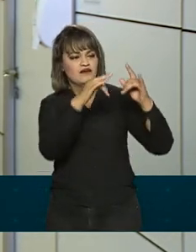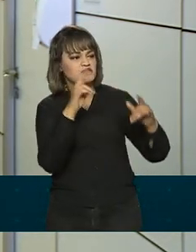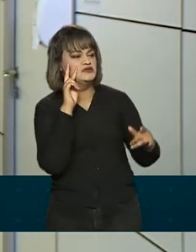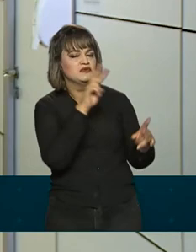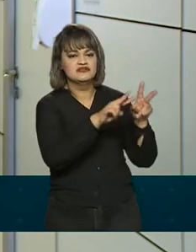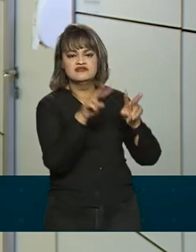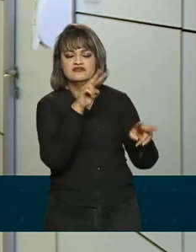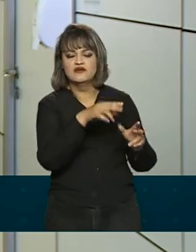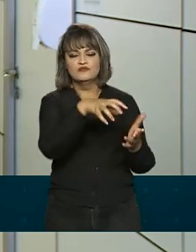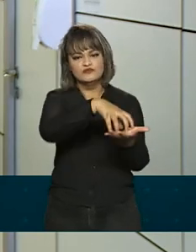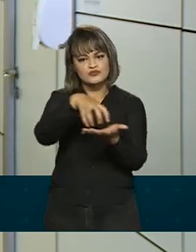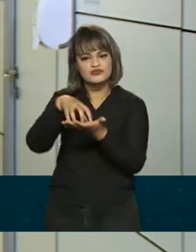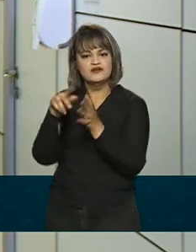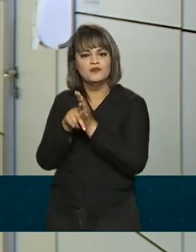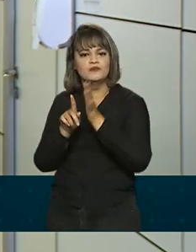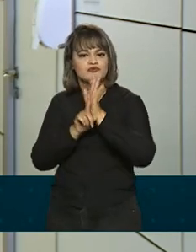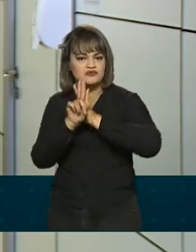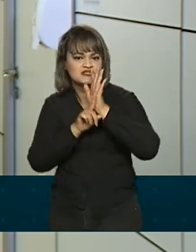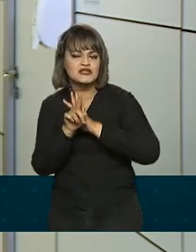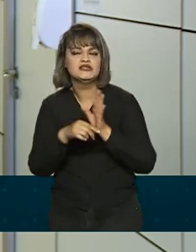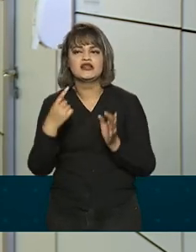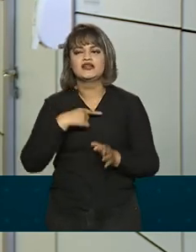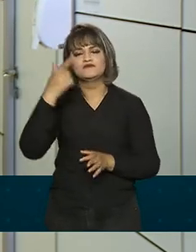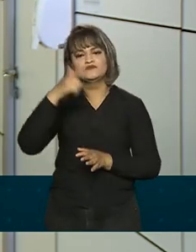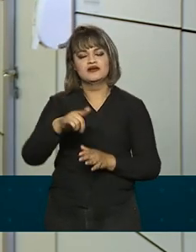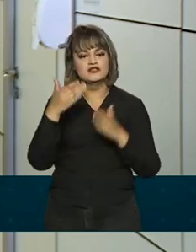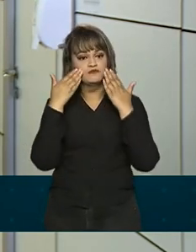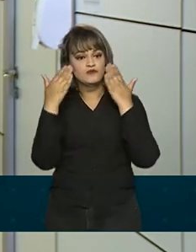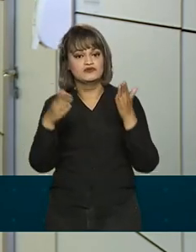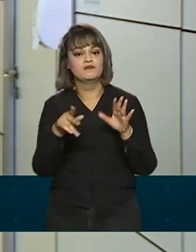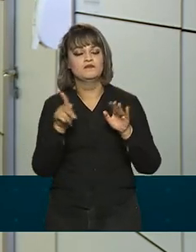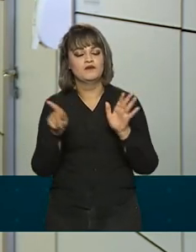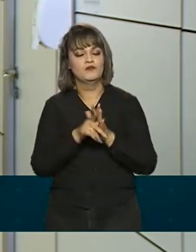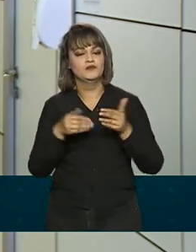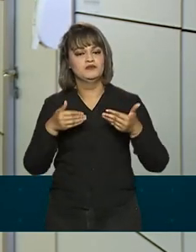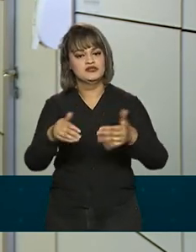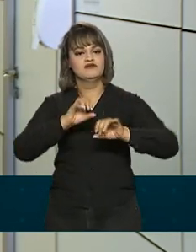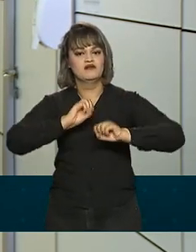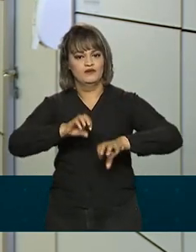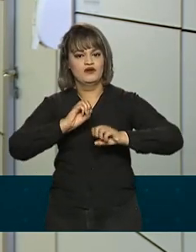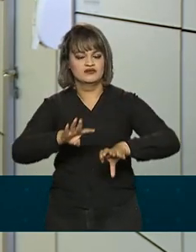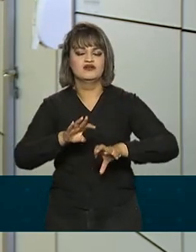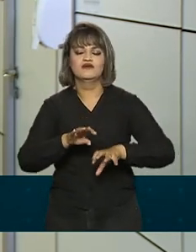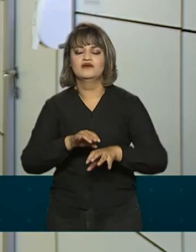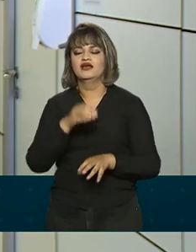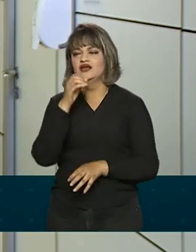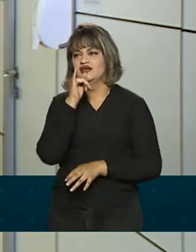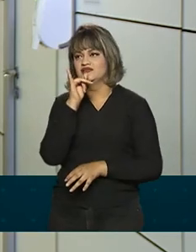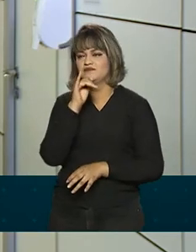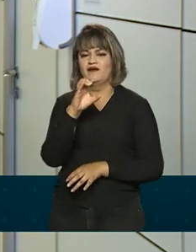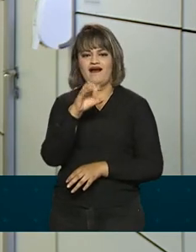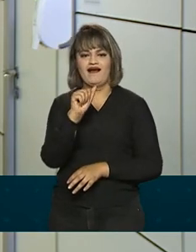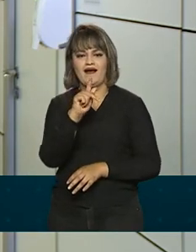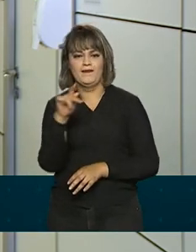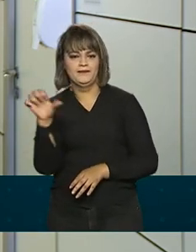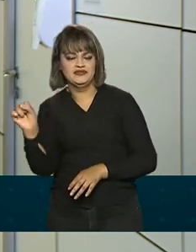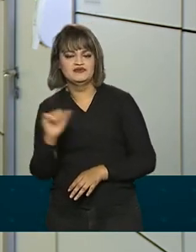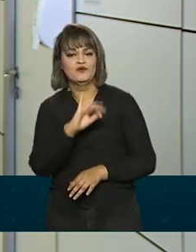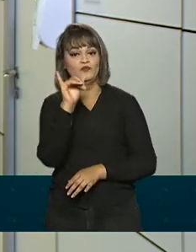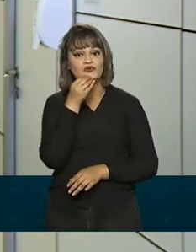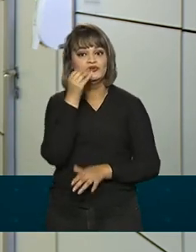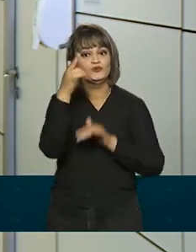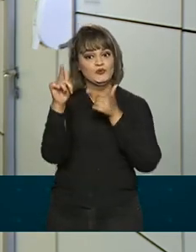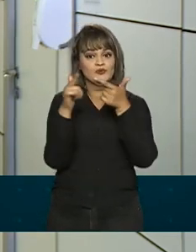todas as nossas unidades de pesquisas. Nós temos exposições do Ministério da Educação também, com a CAPES também. Muitas oportunidades